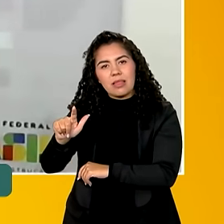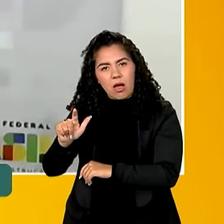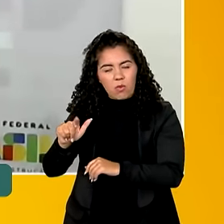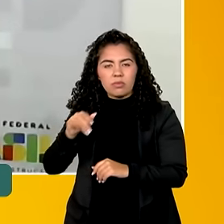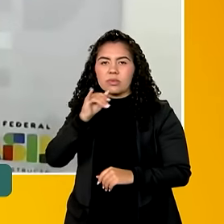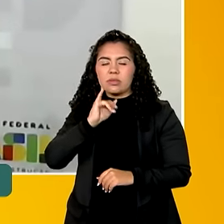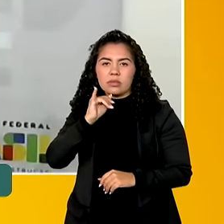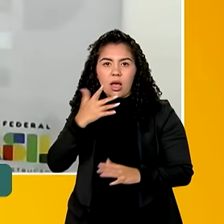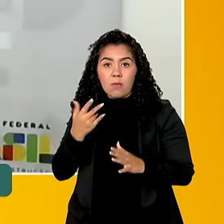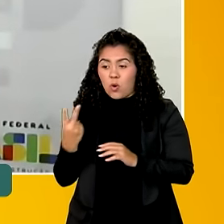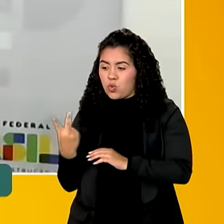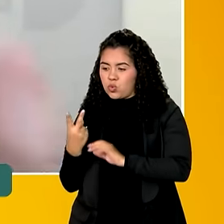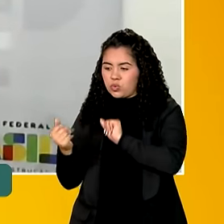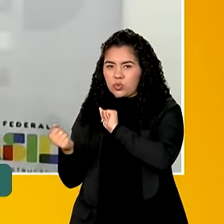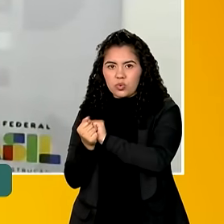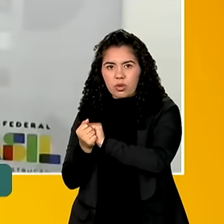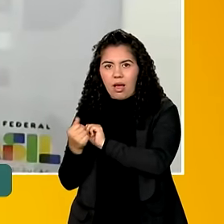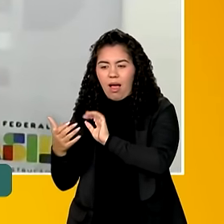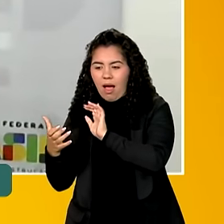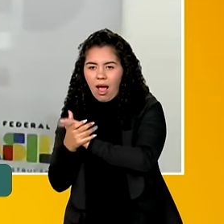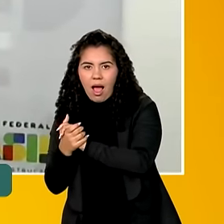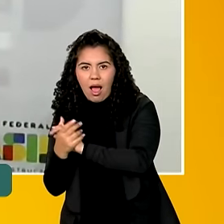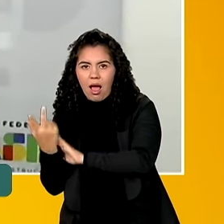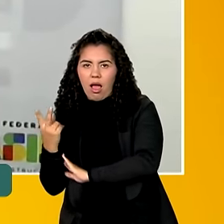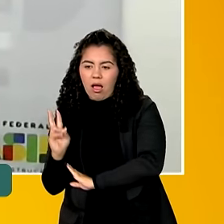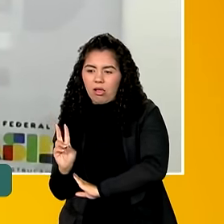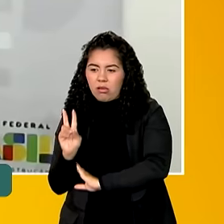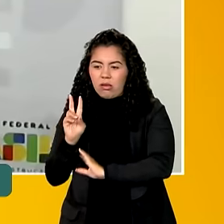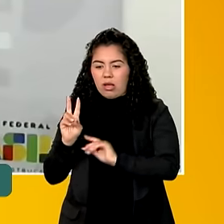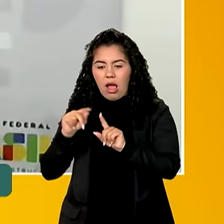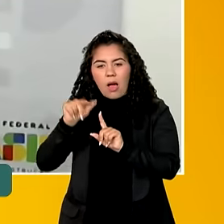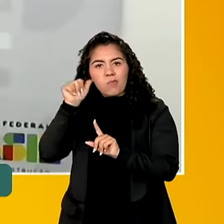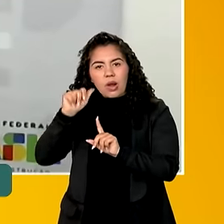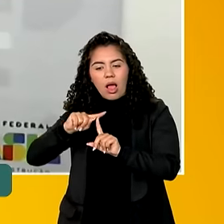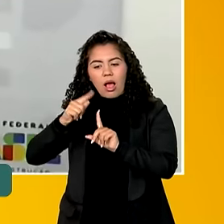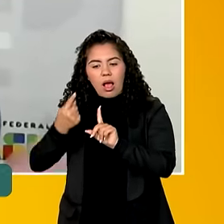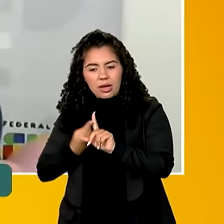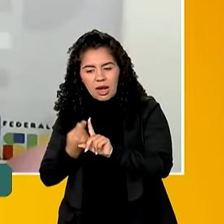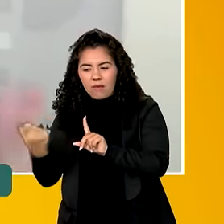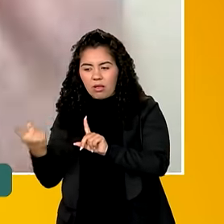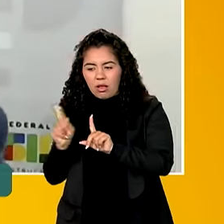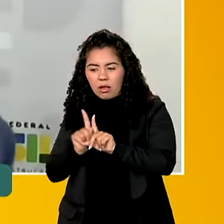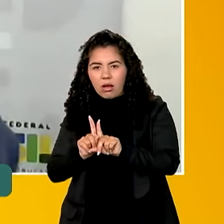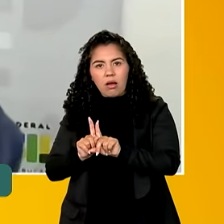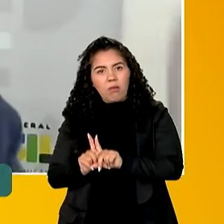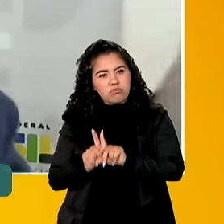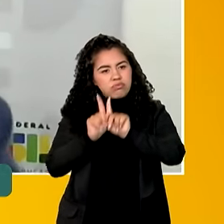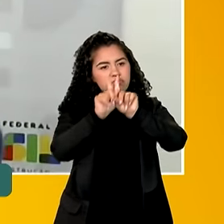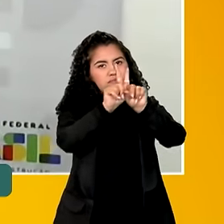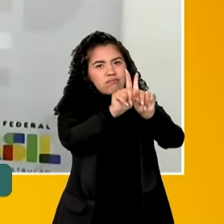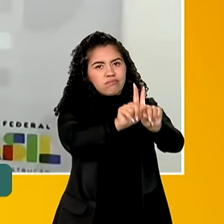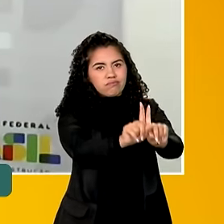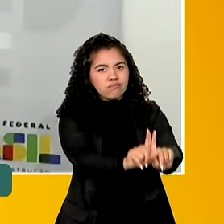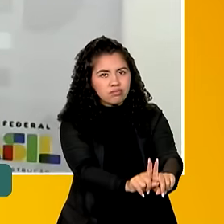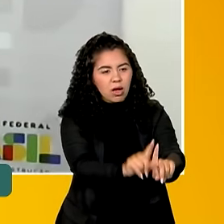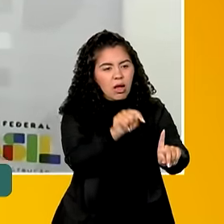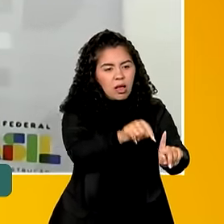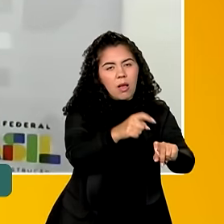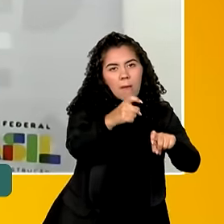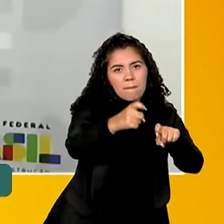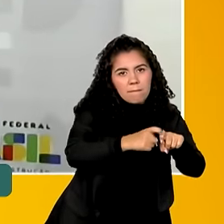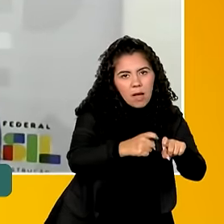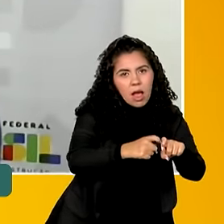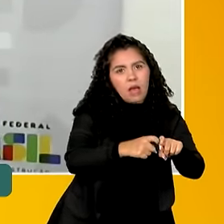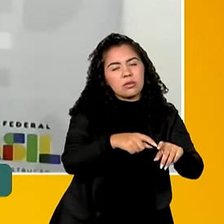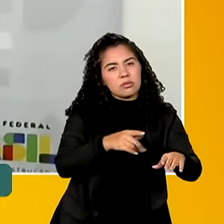que esse casal, por exemplo, está gestante, a gente convida não só a mulher que vai realizar o pré